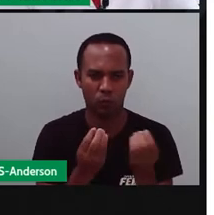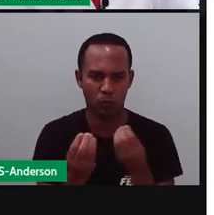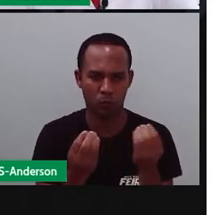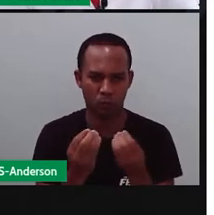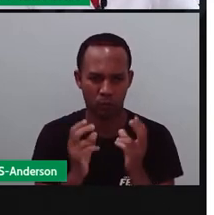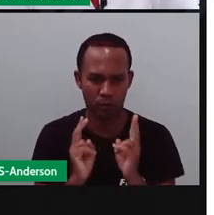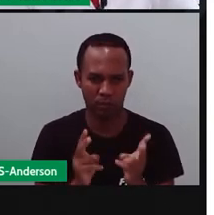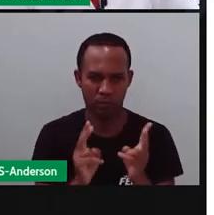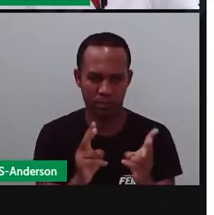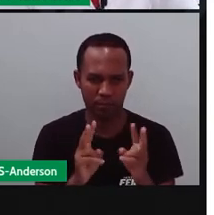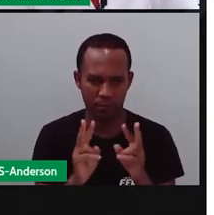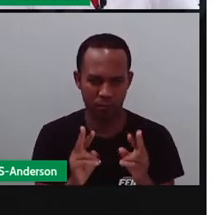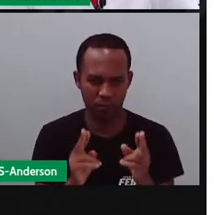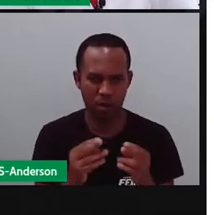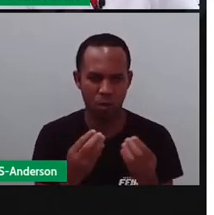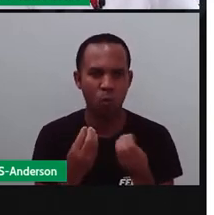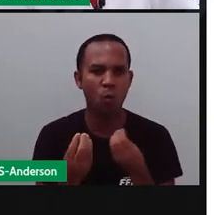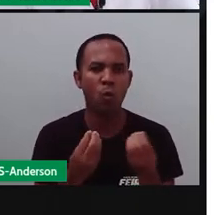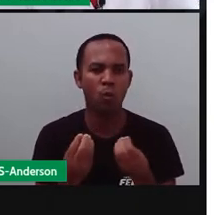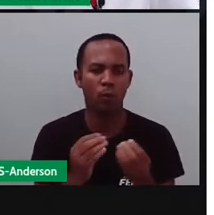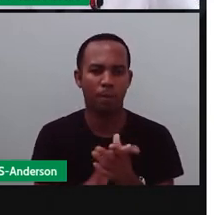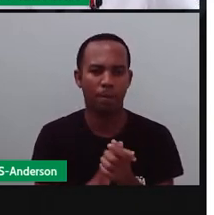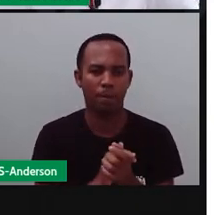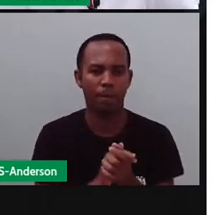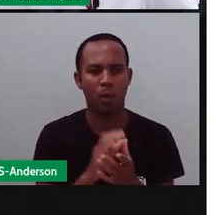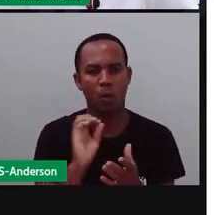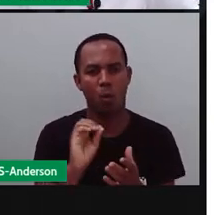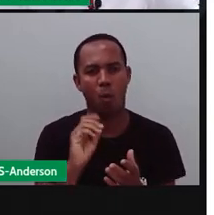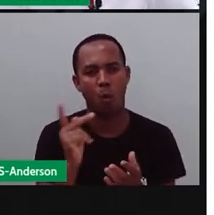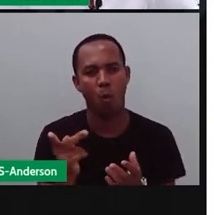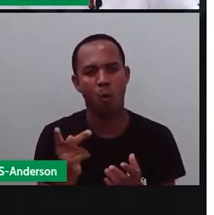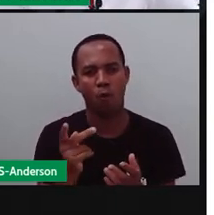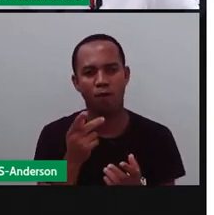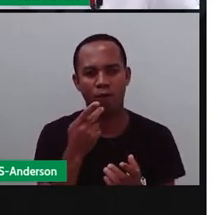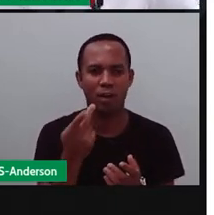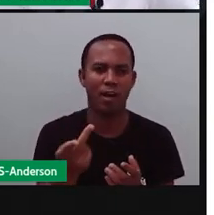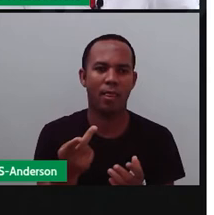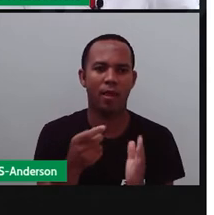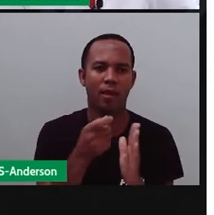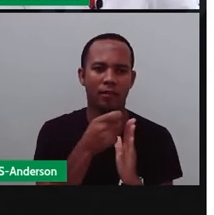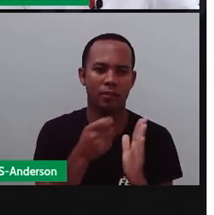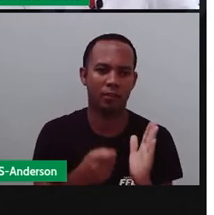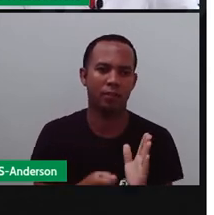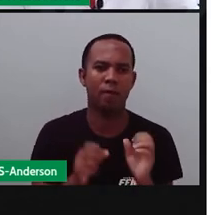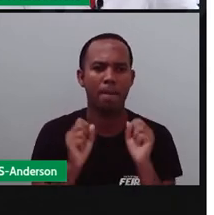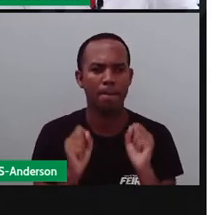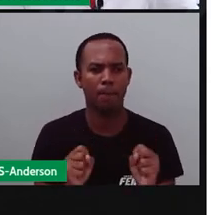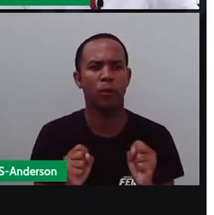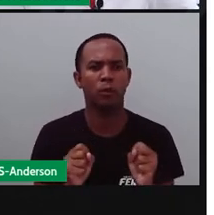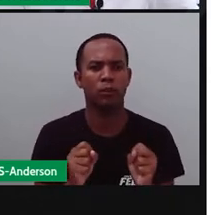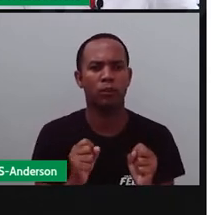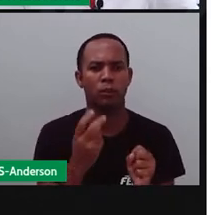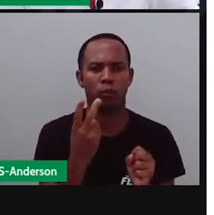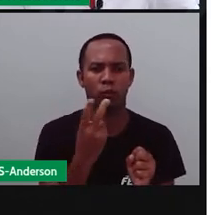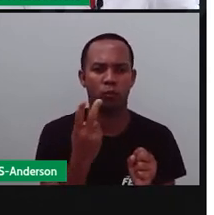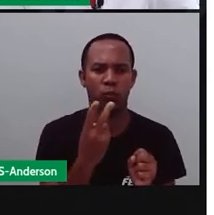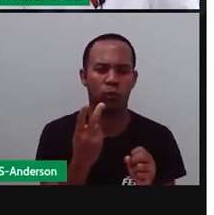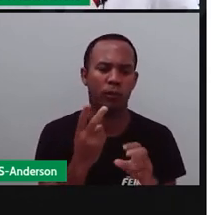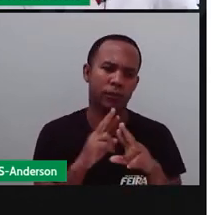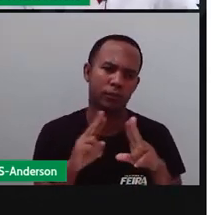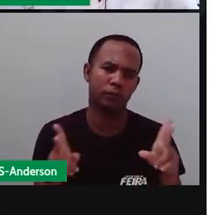escreve do modo como fala? Ou falar e escrever podem ser duas coisas diferentes?